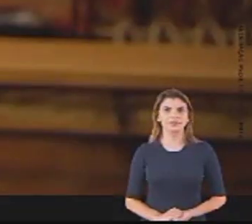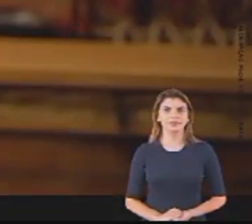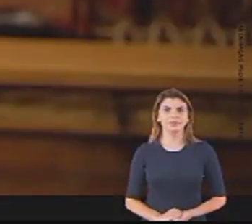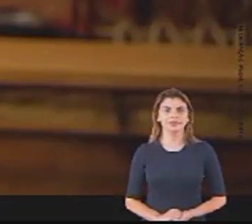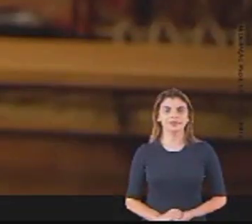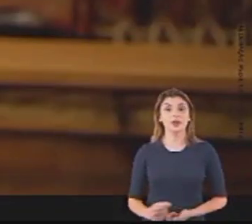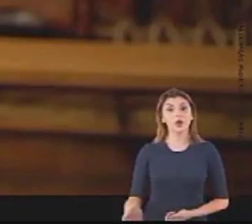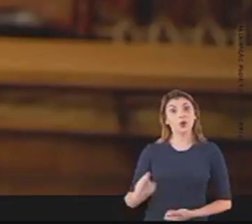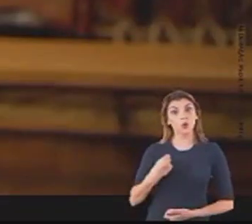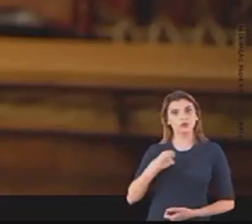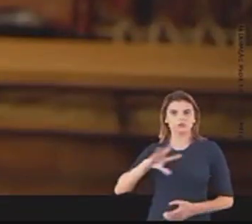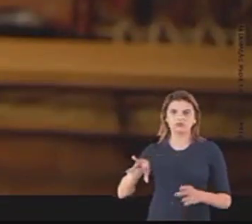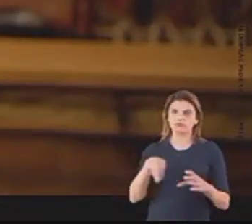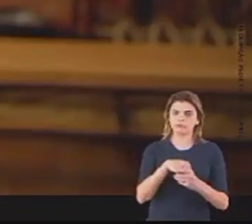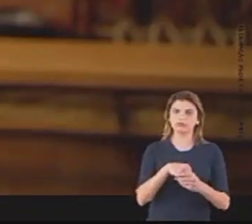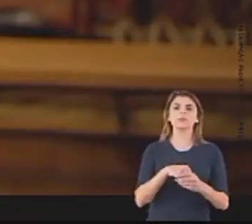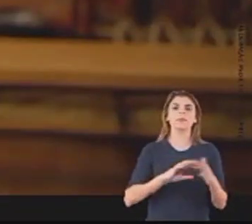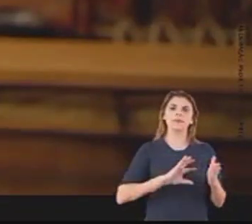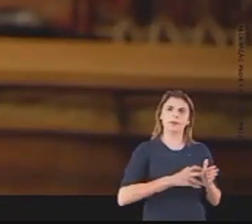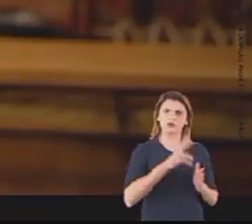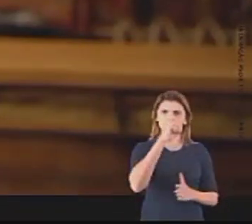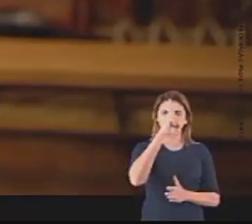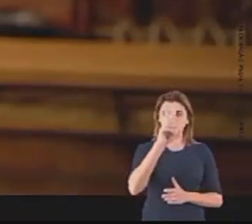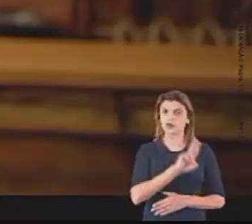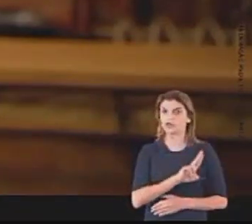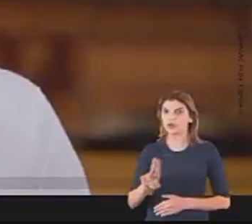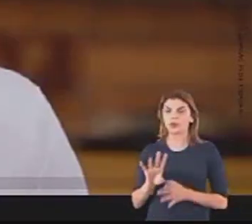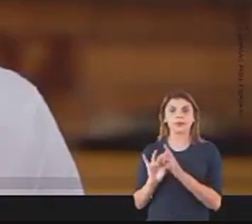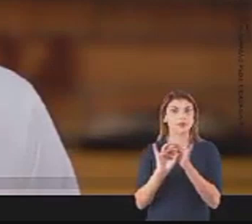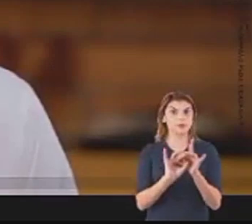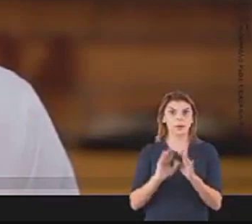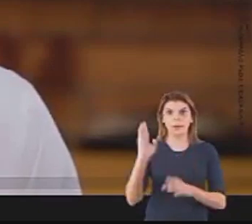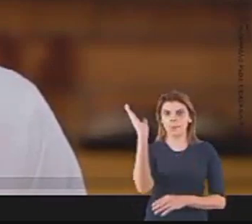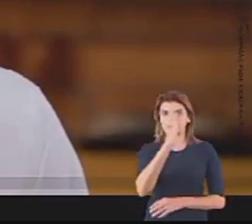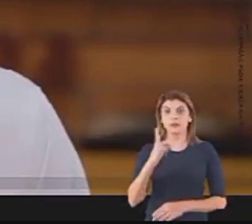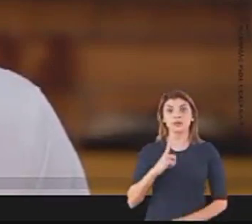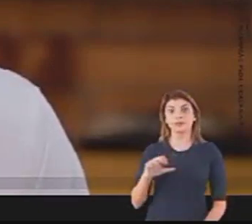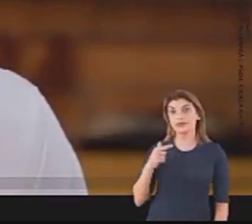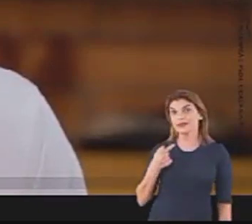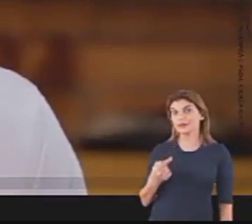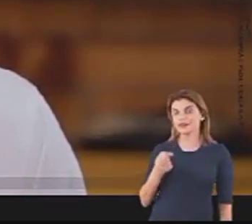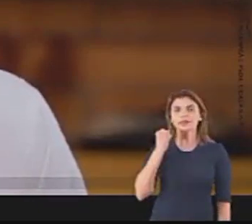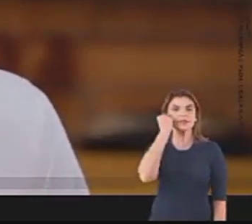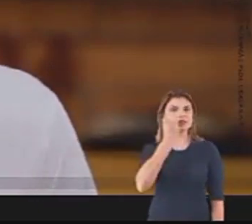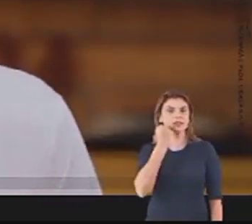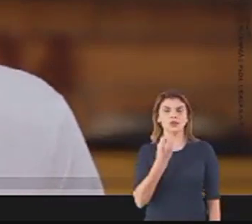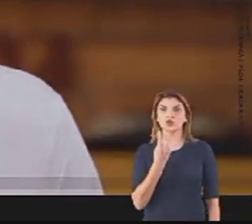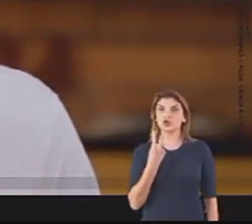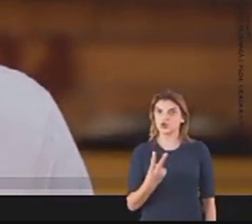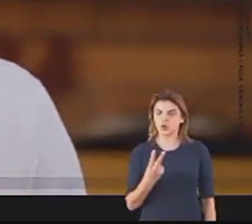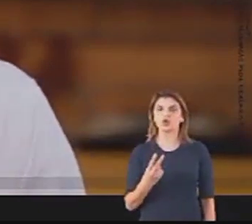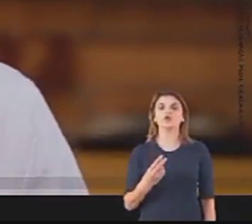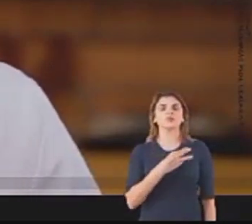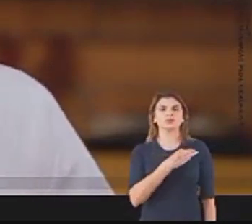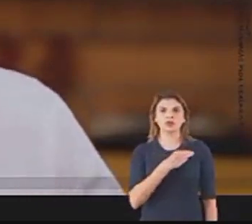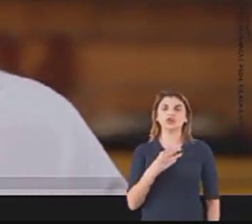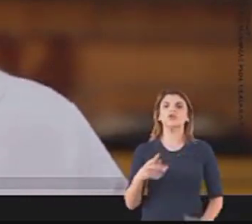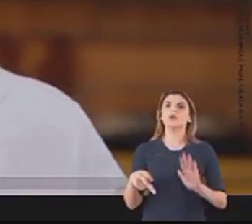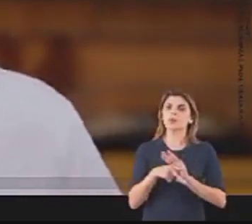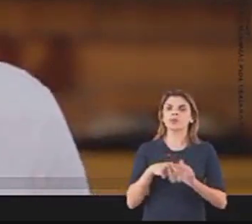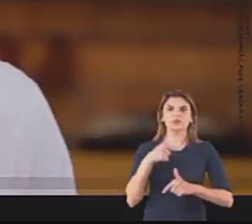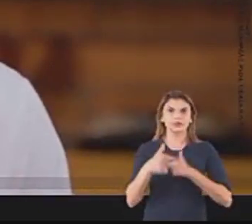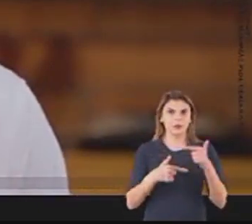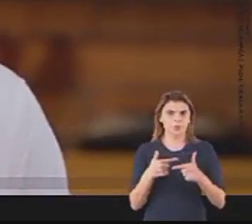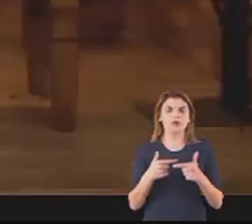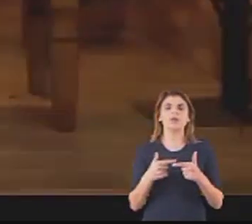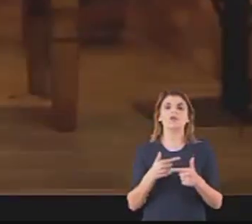Hoje eu faço parte de um partido muito forte, que é a União Brasil. Temos sete senadores, temos dois ministros, que fazem parte da base do